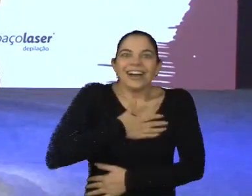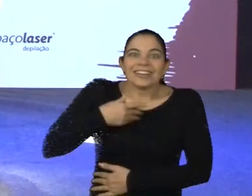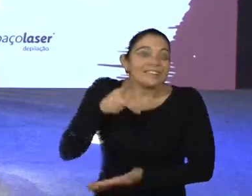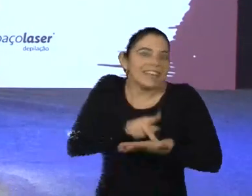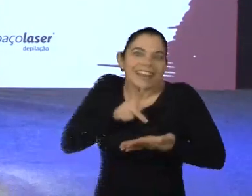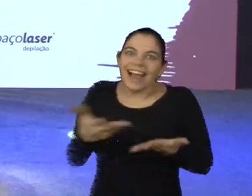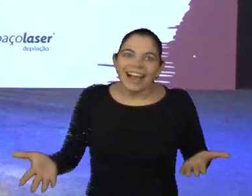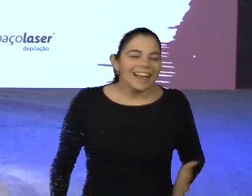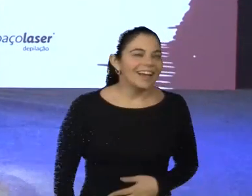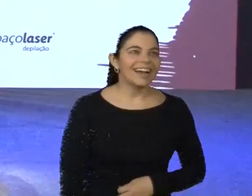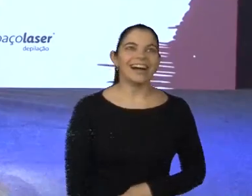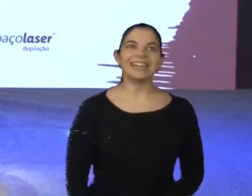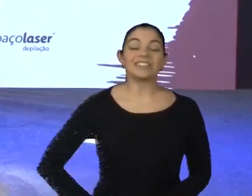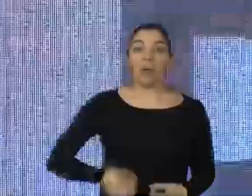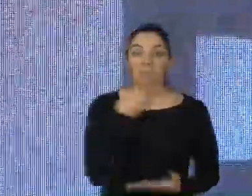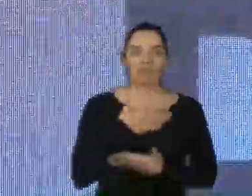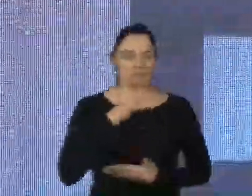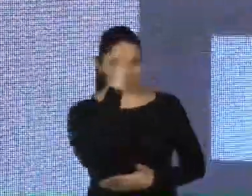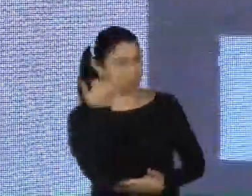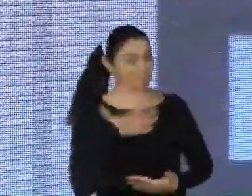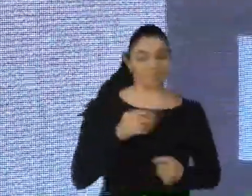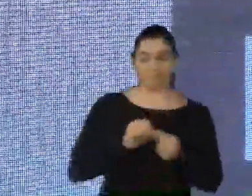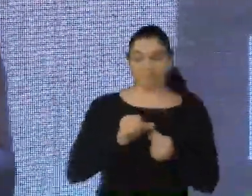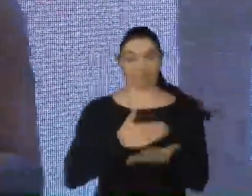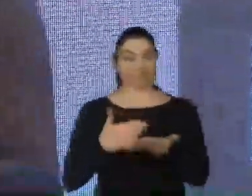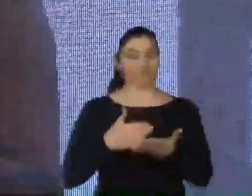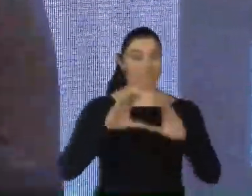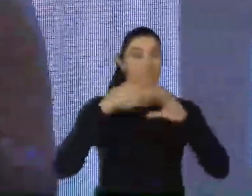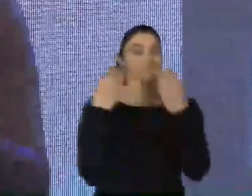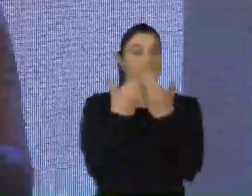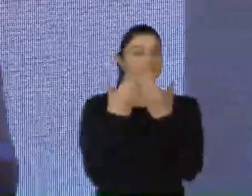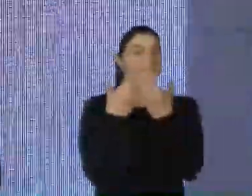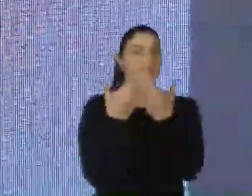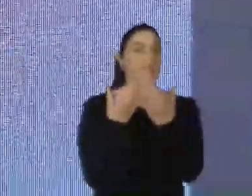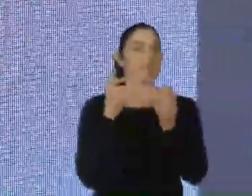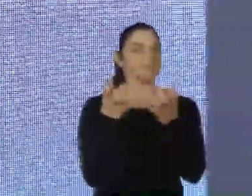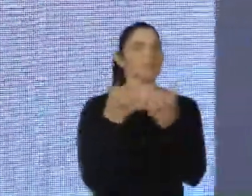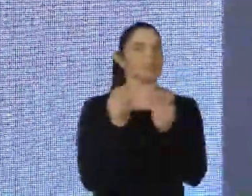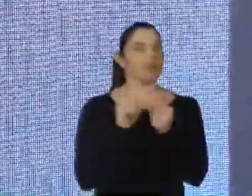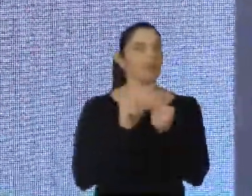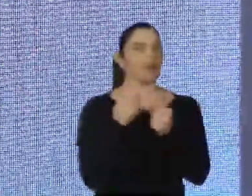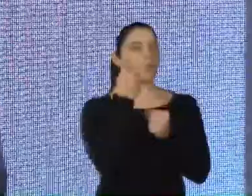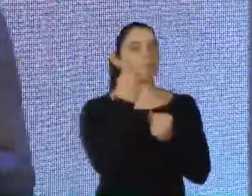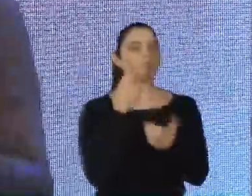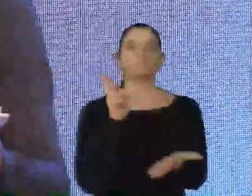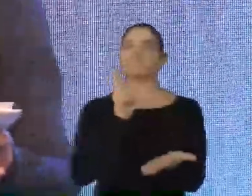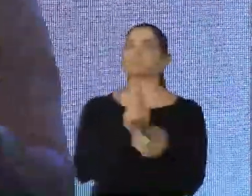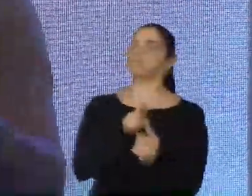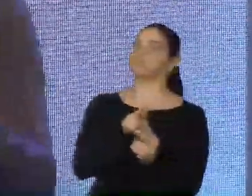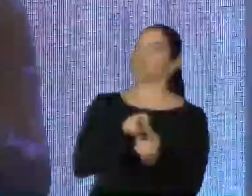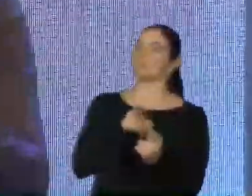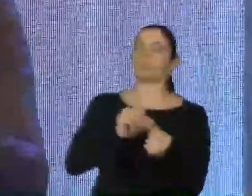Vamos lá, então. Bom, Juliana, antes de iniciarmos o congresso, eu gostaria também de anunciar aqui mais um dos realizadores. O